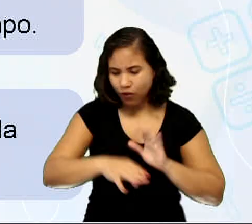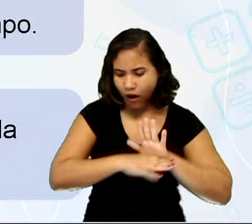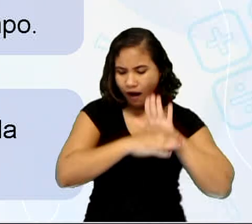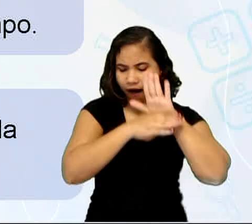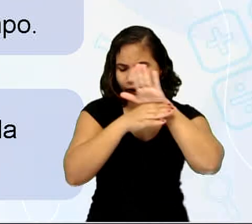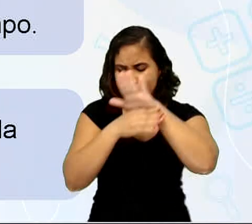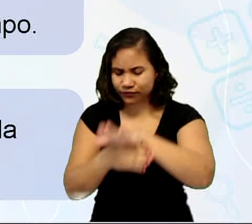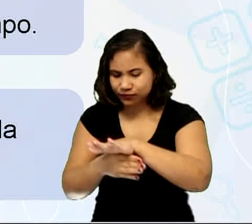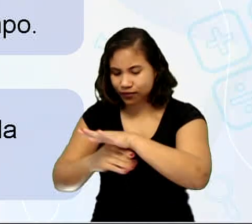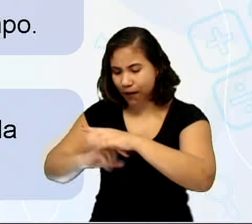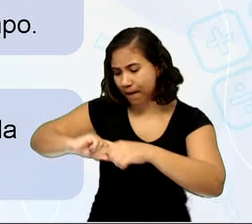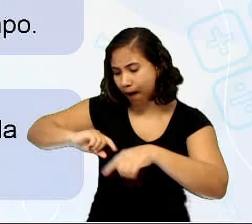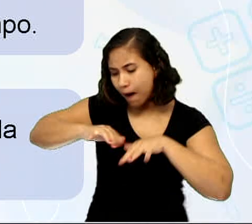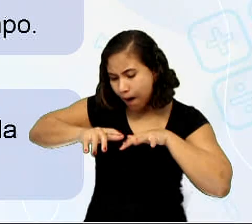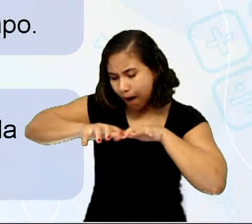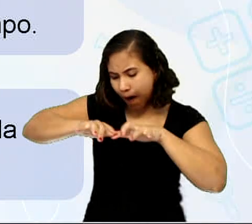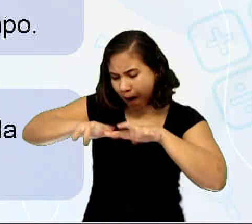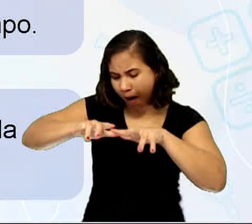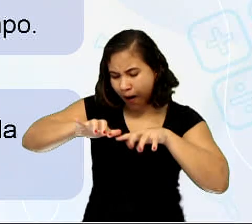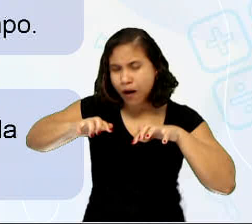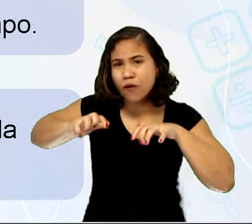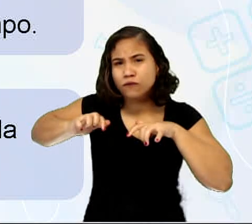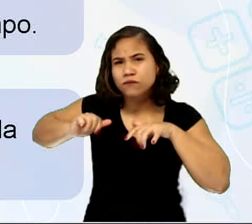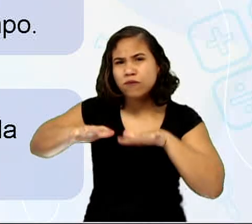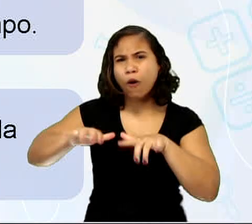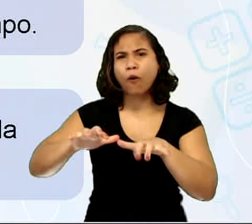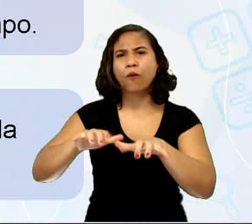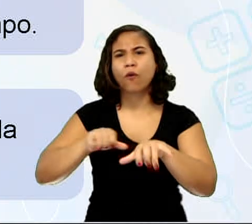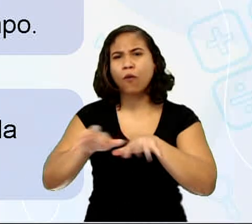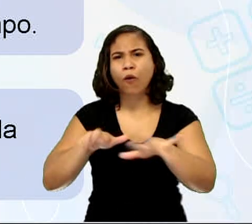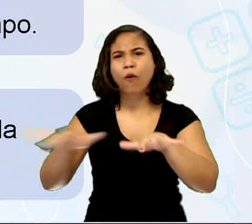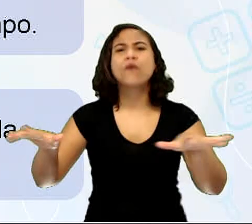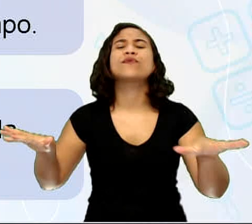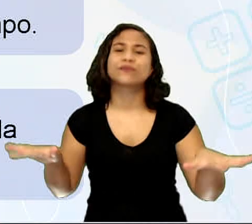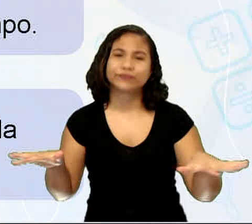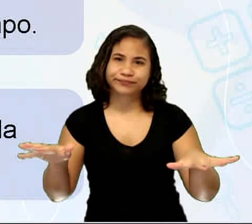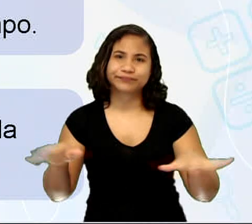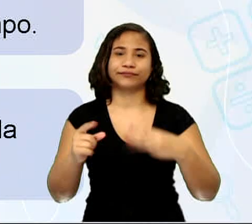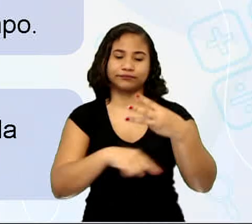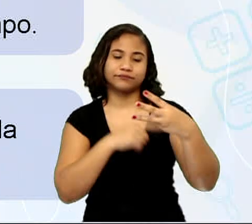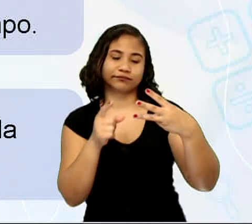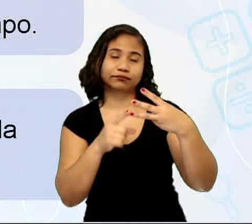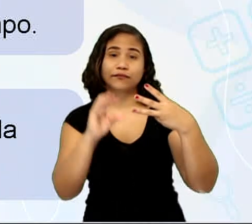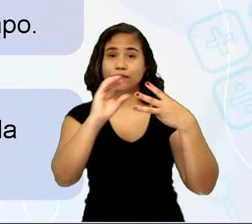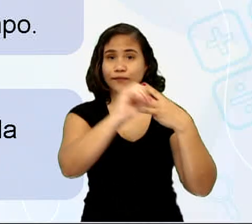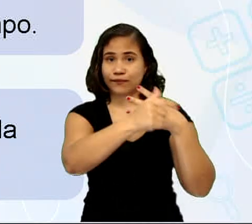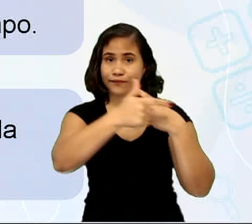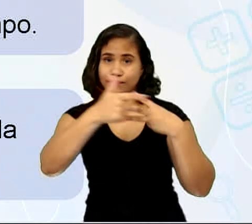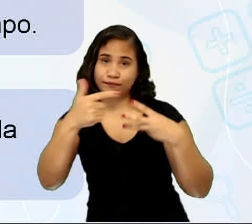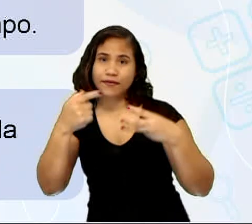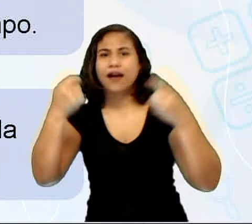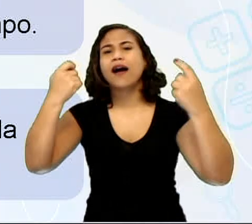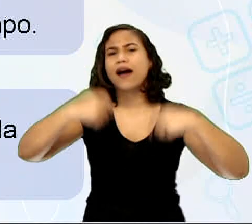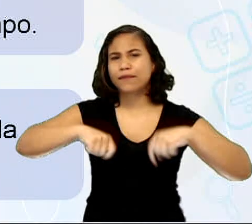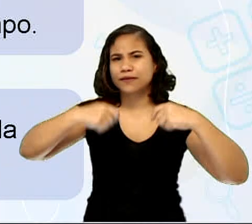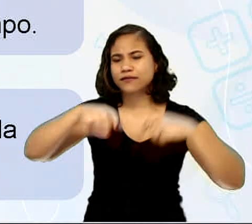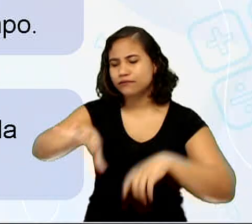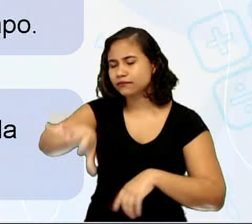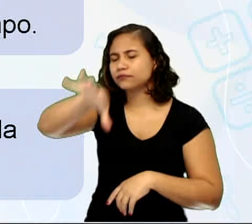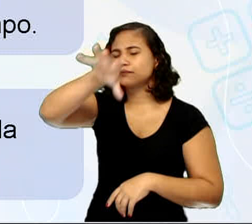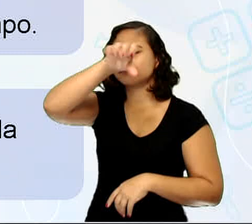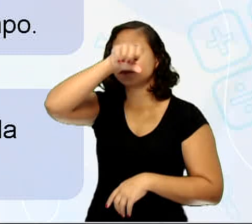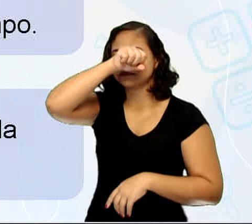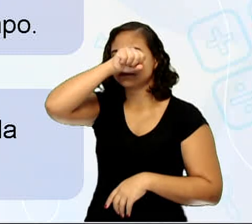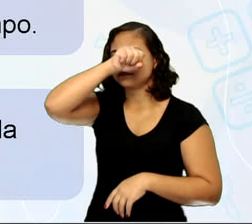para que os micro-organismos se multipliquem. E o oxigênio é necessário para que eles